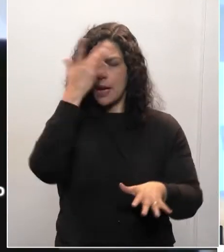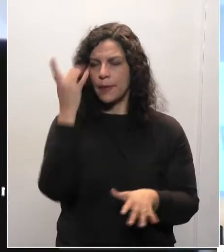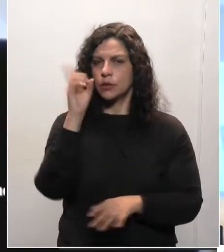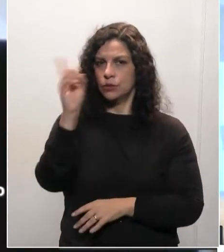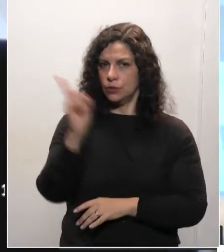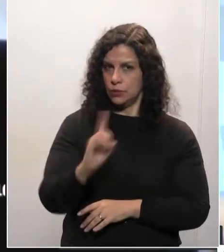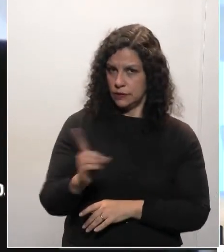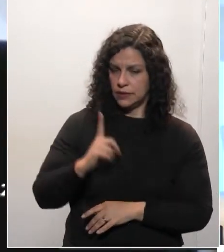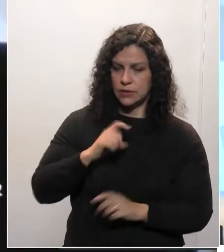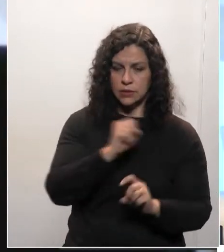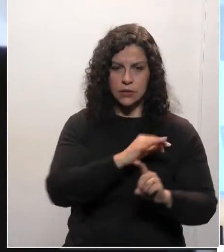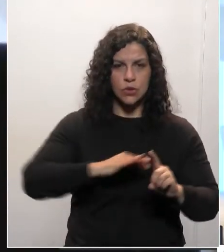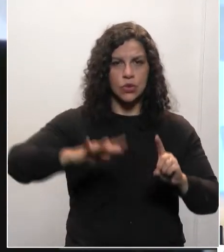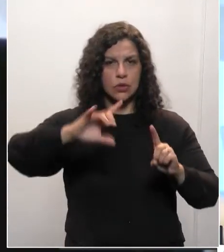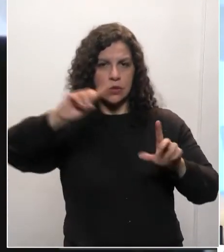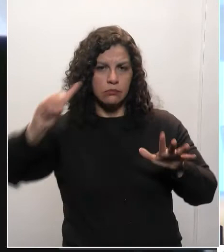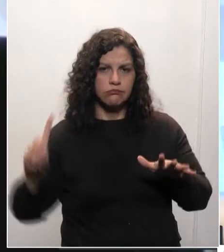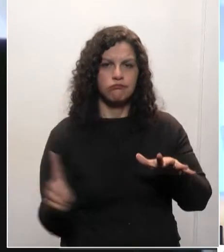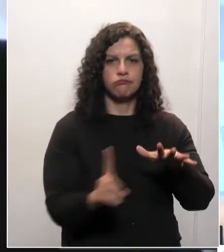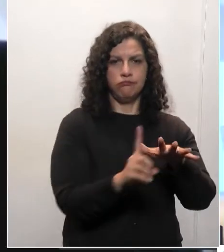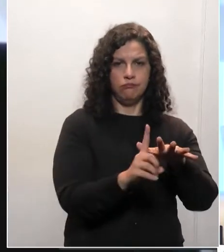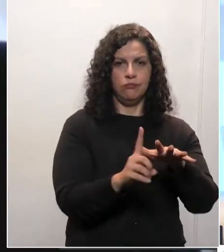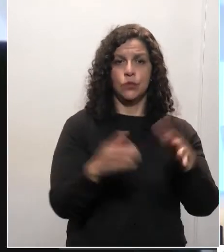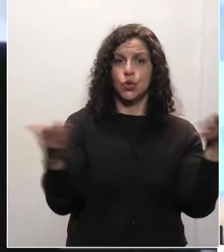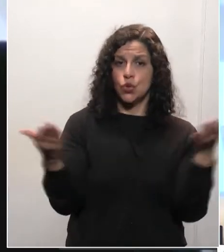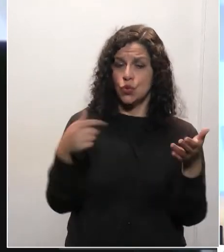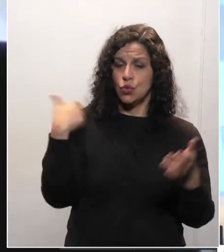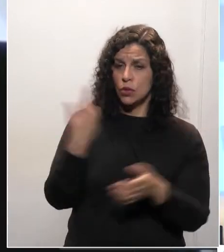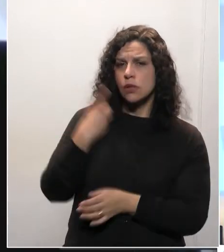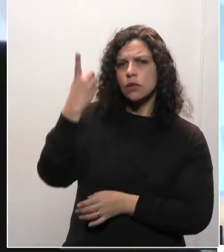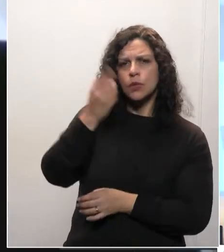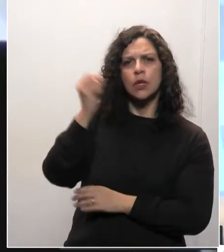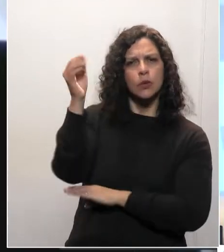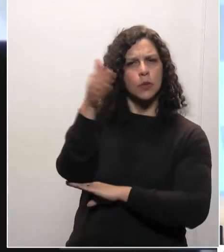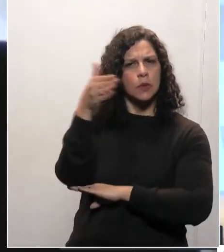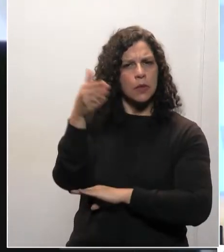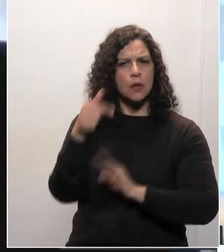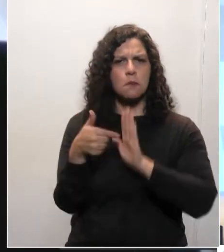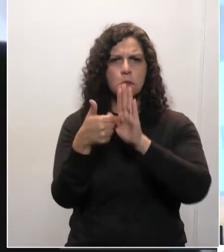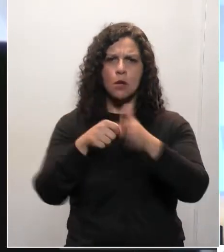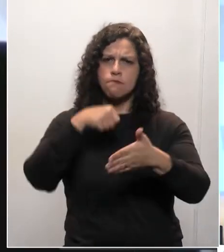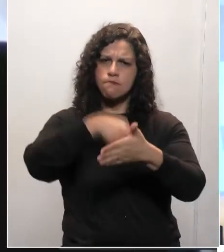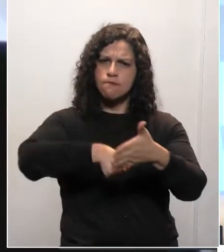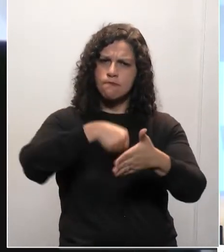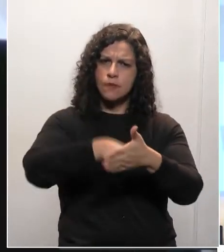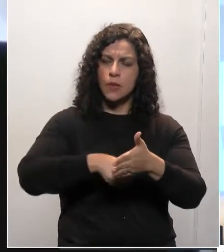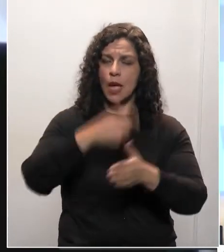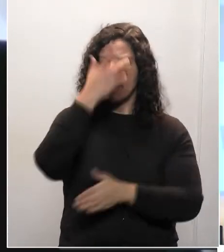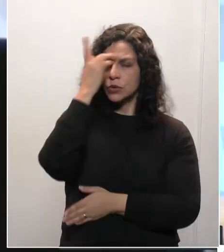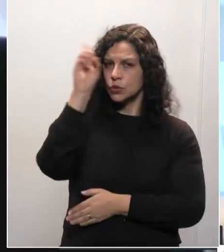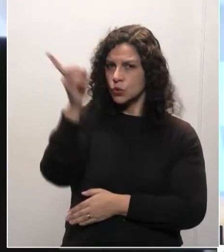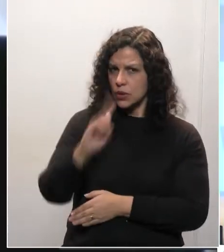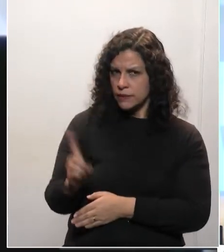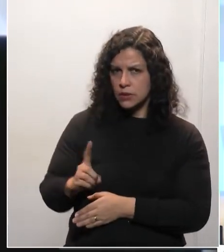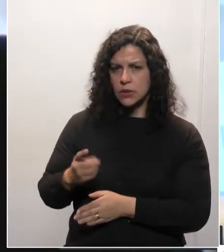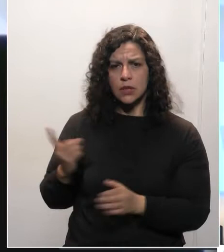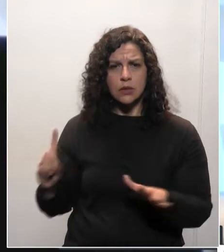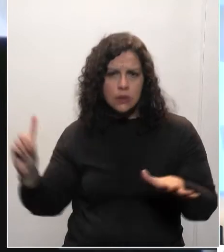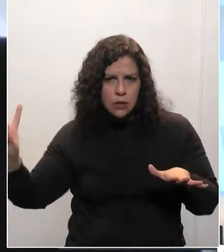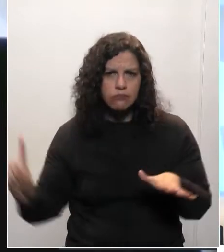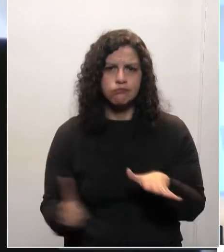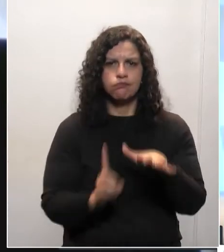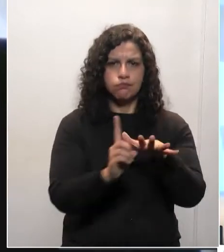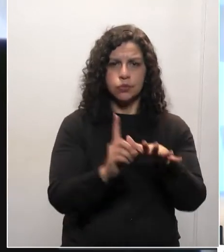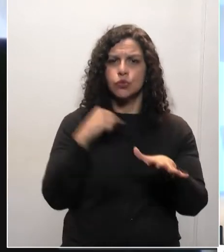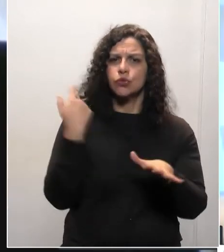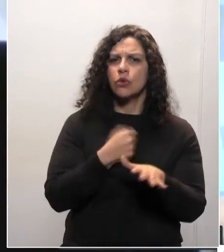com deficiência na sociedade. Em nosso mandato, temos como bandeira a luta pela inclusão das pessoas com deficiência. Algumas das nossas